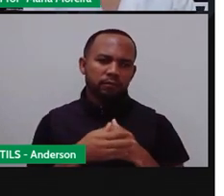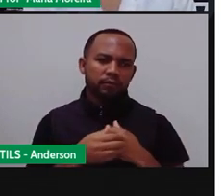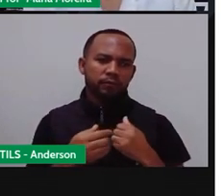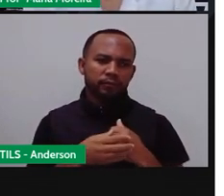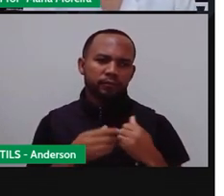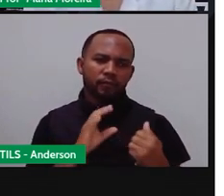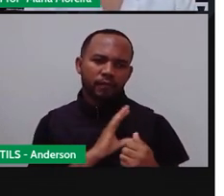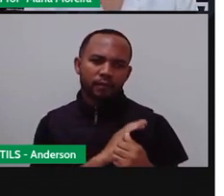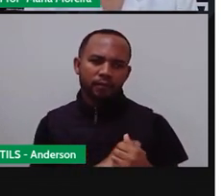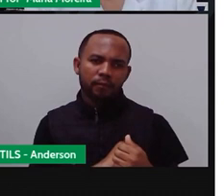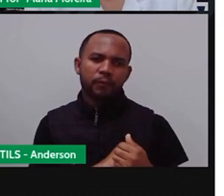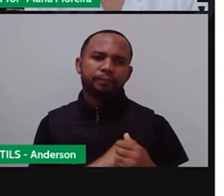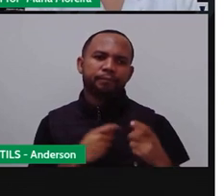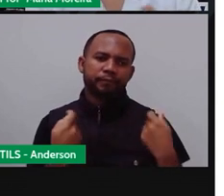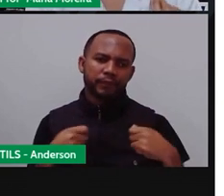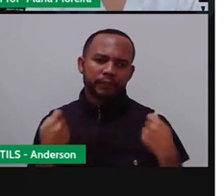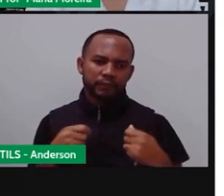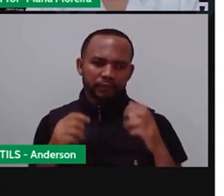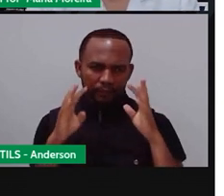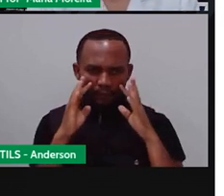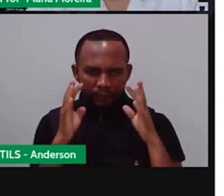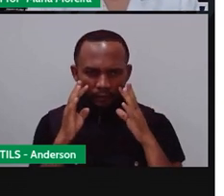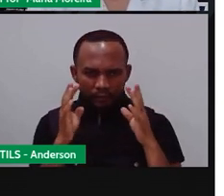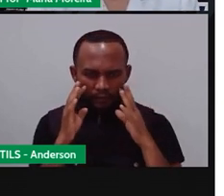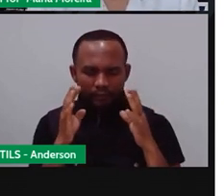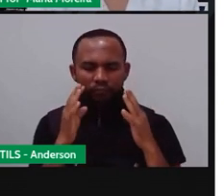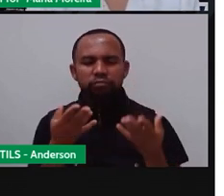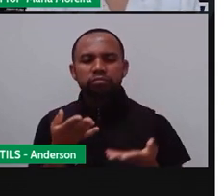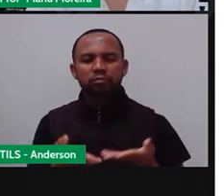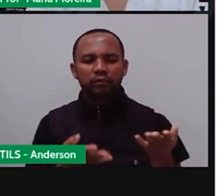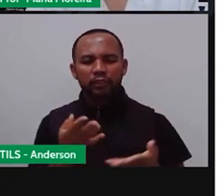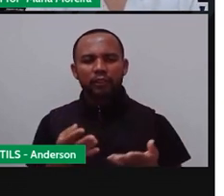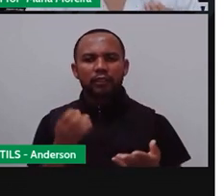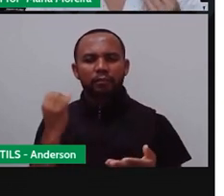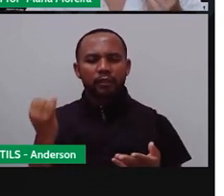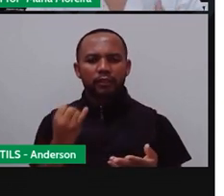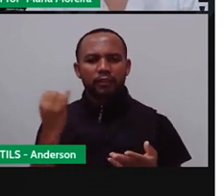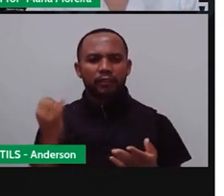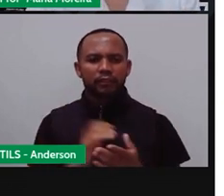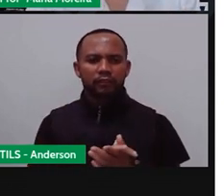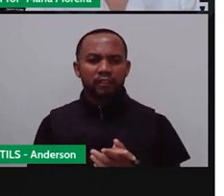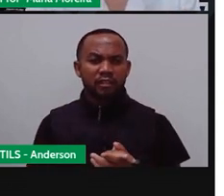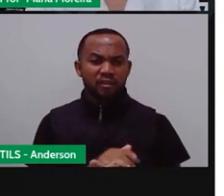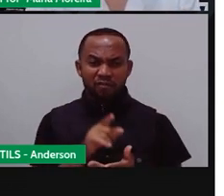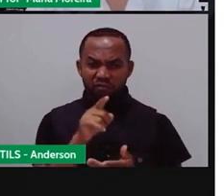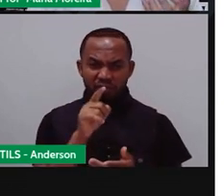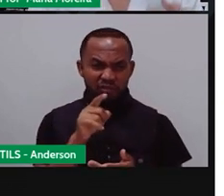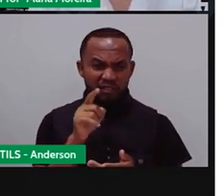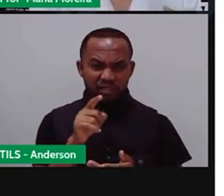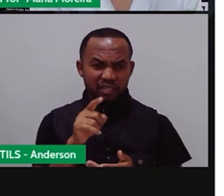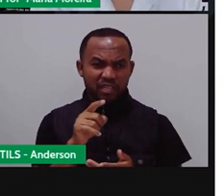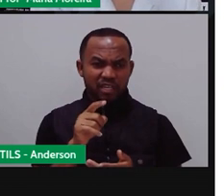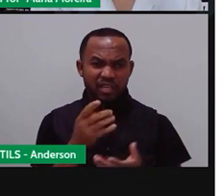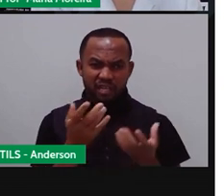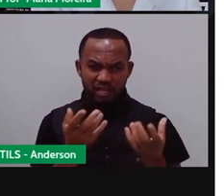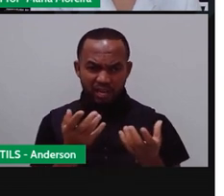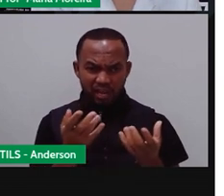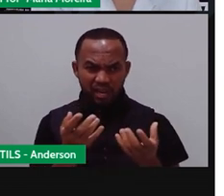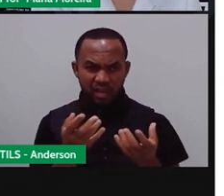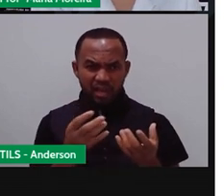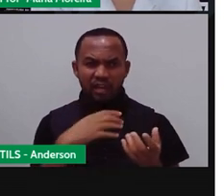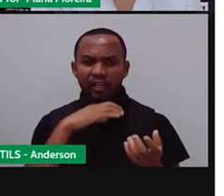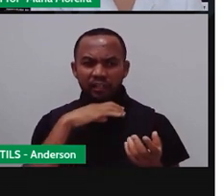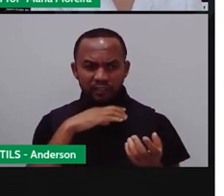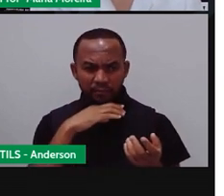precisa de amor, de atenção, precisa de alimentação adequada. Então, o que é o certo? A gente só deve ter um animal de